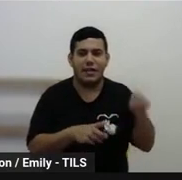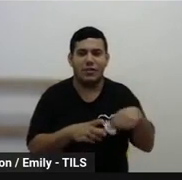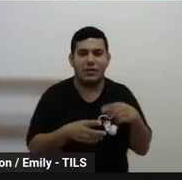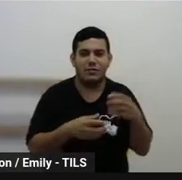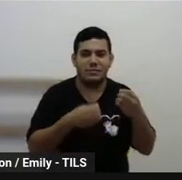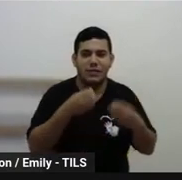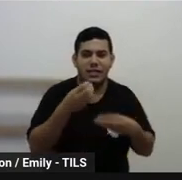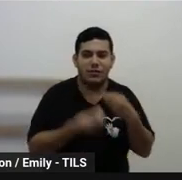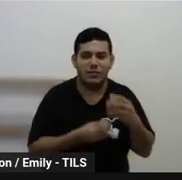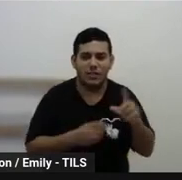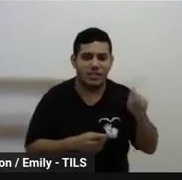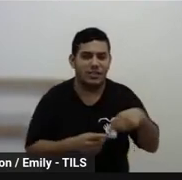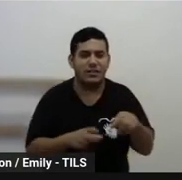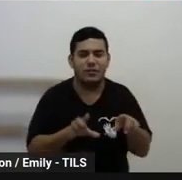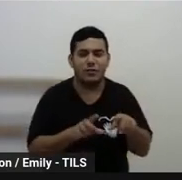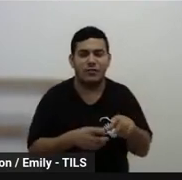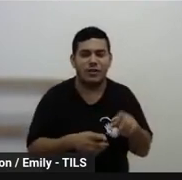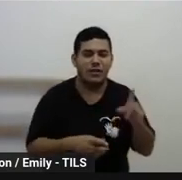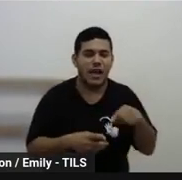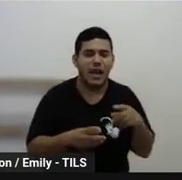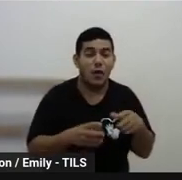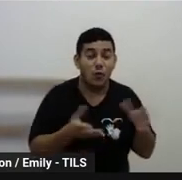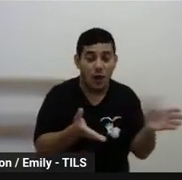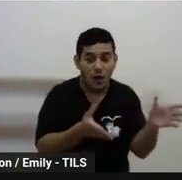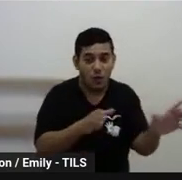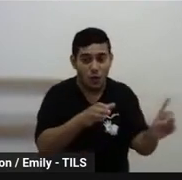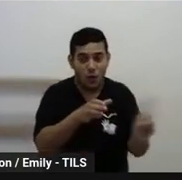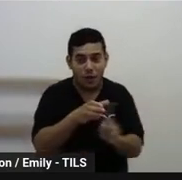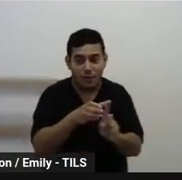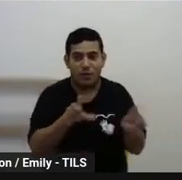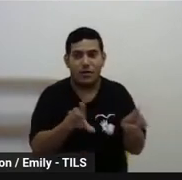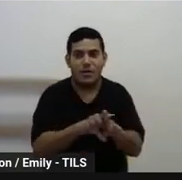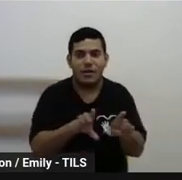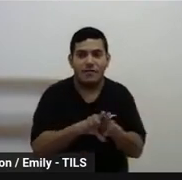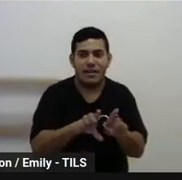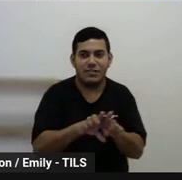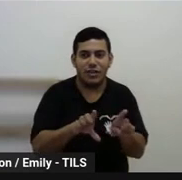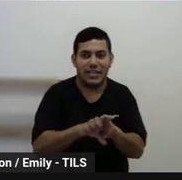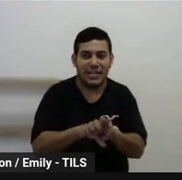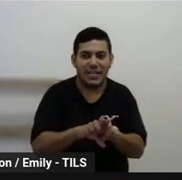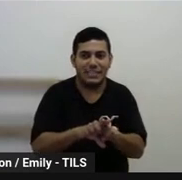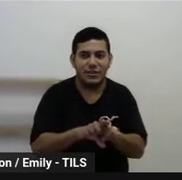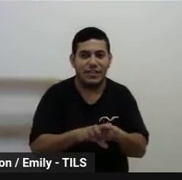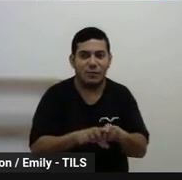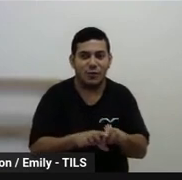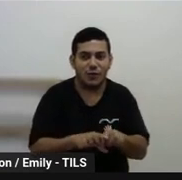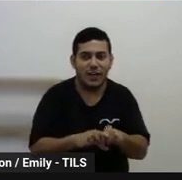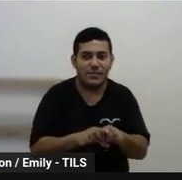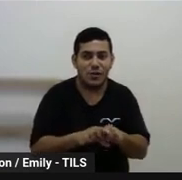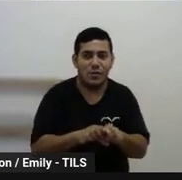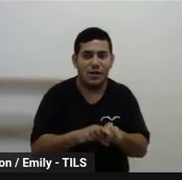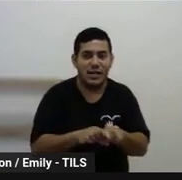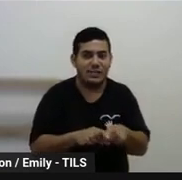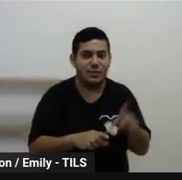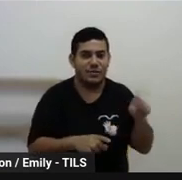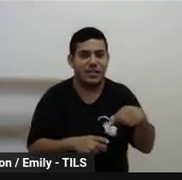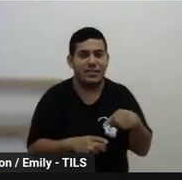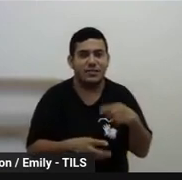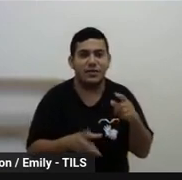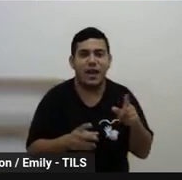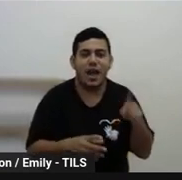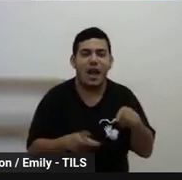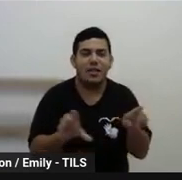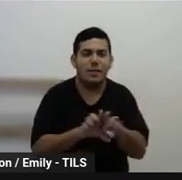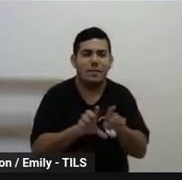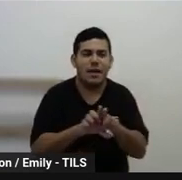essa possibilidade de acolhimento nesse sentido também, porque, além da preocupação com o espanhol, há também uma